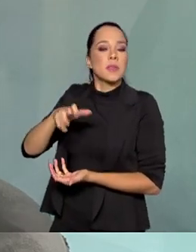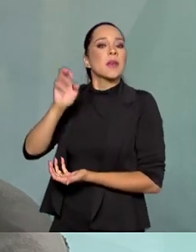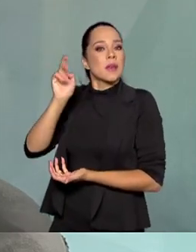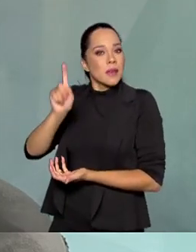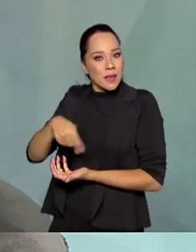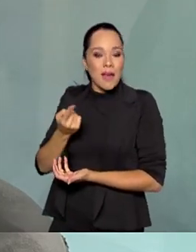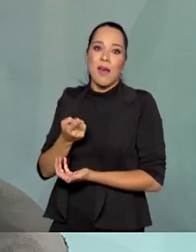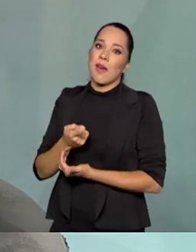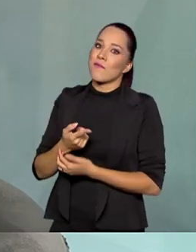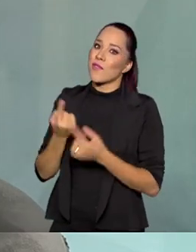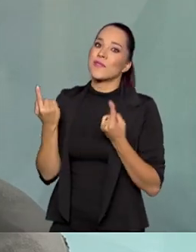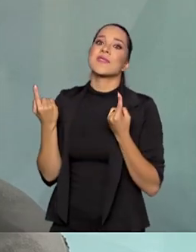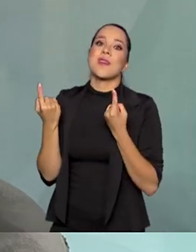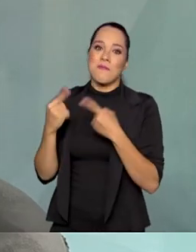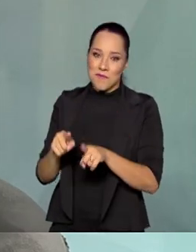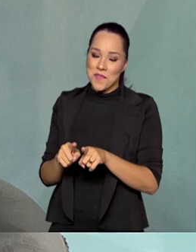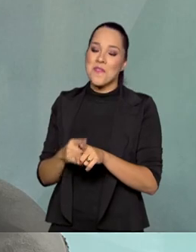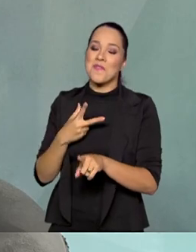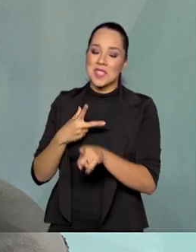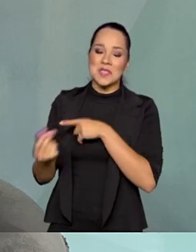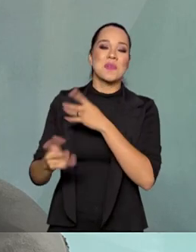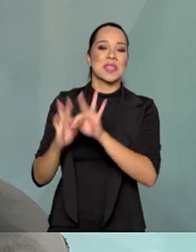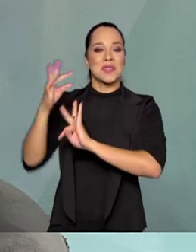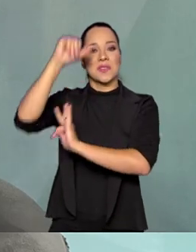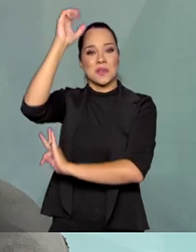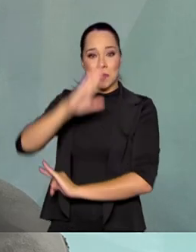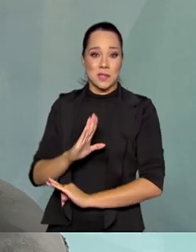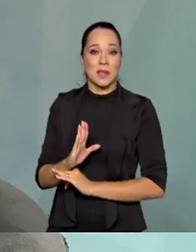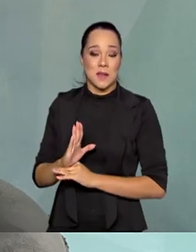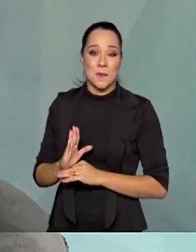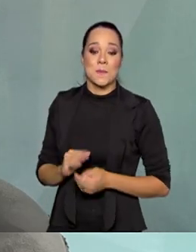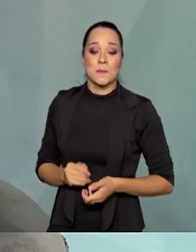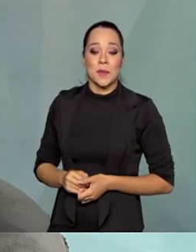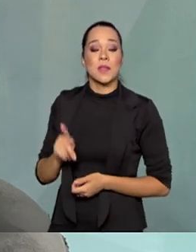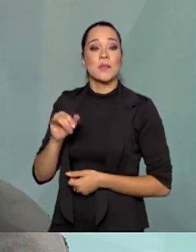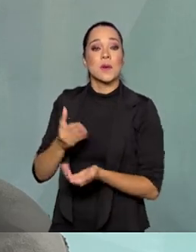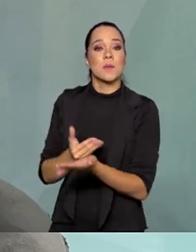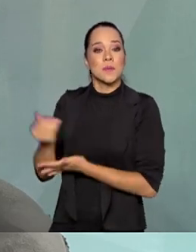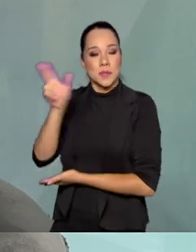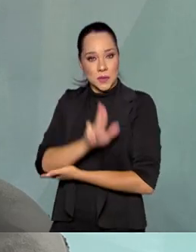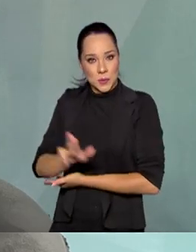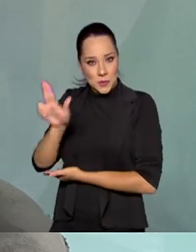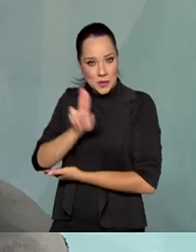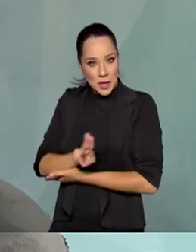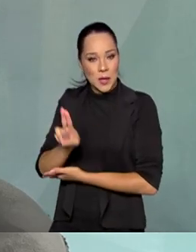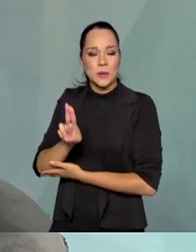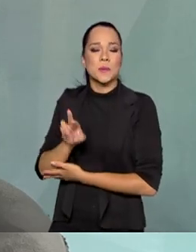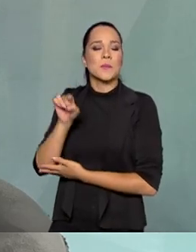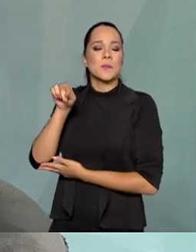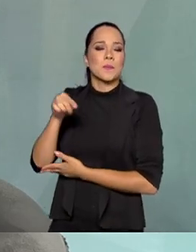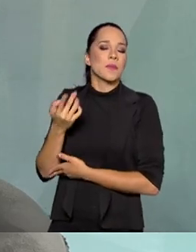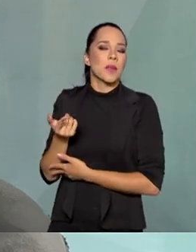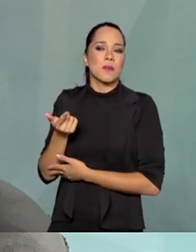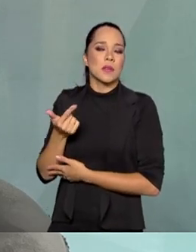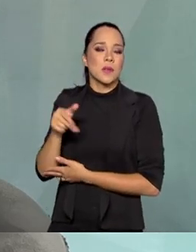foi um desafio vencido pela tecnologia brasileira. Ele vai começar a ser utilizado para fins de meio ambiente,